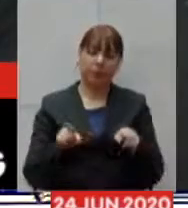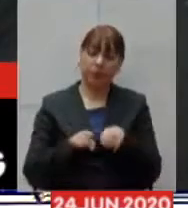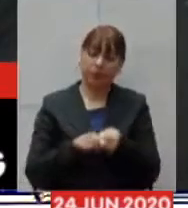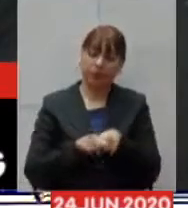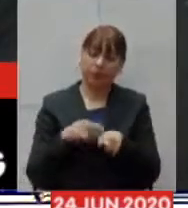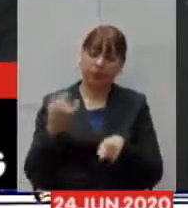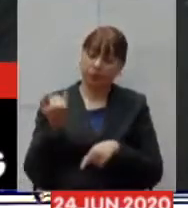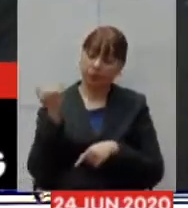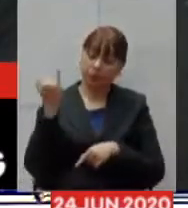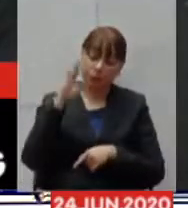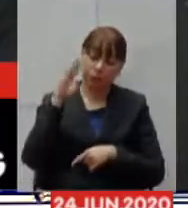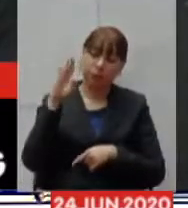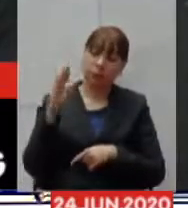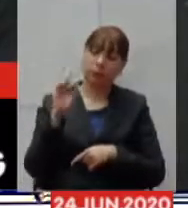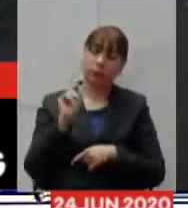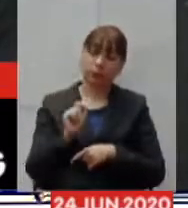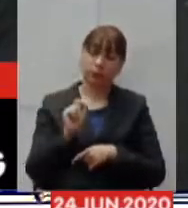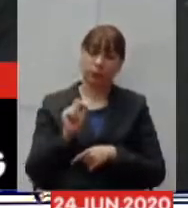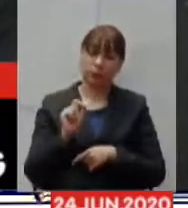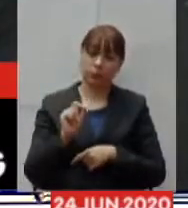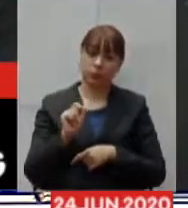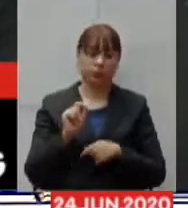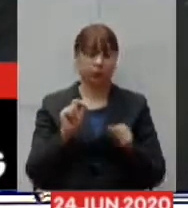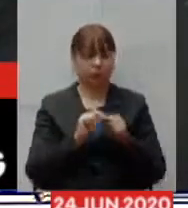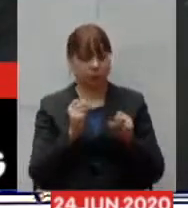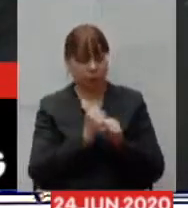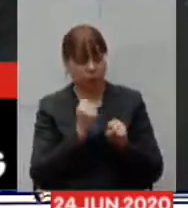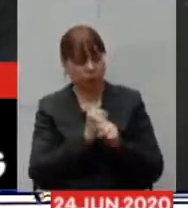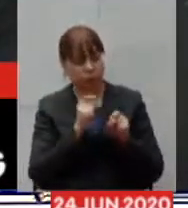importante que além da montagem